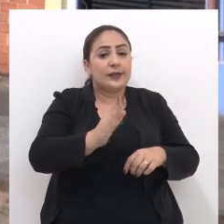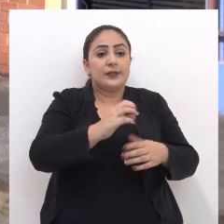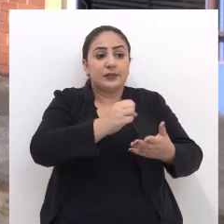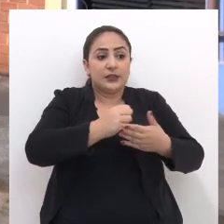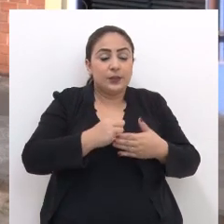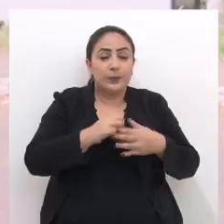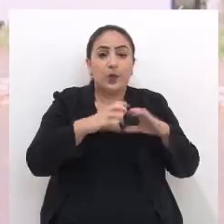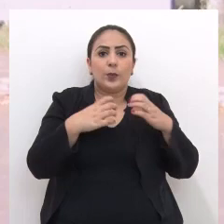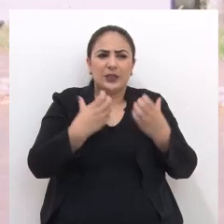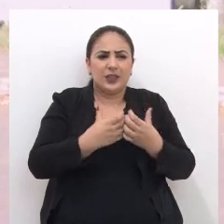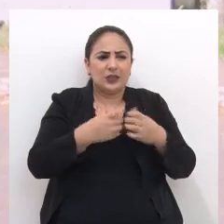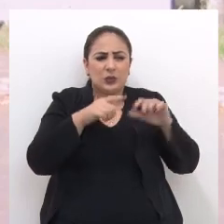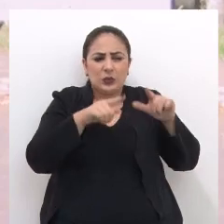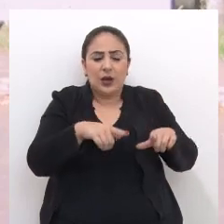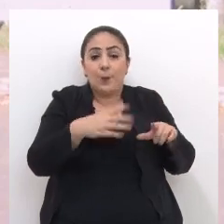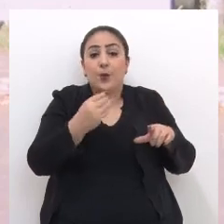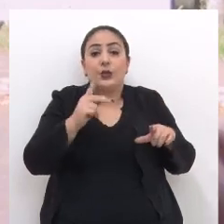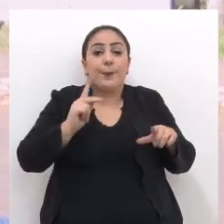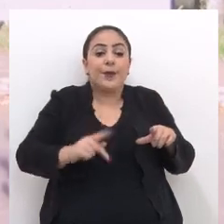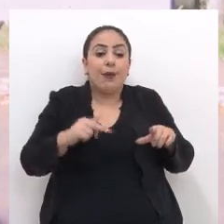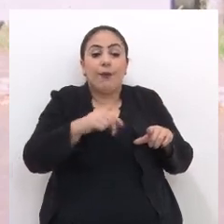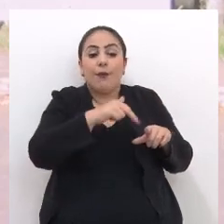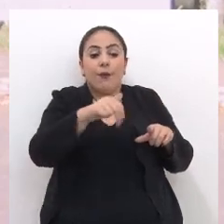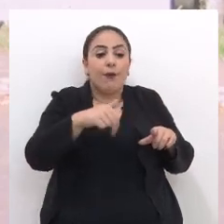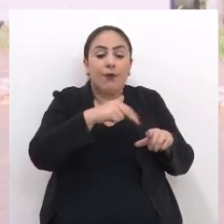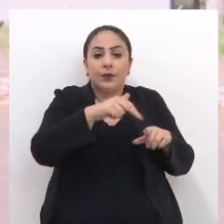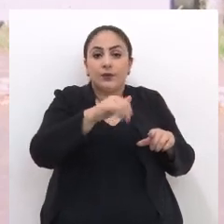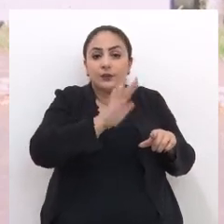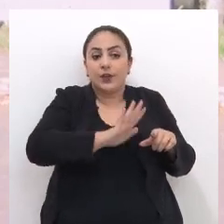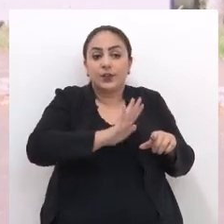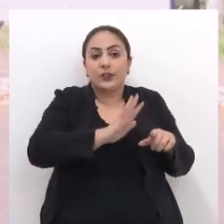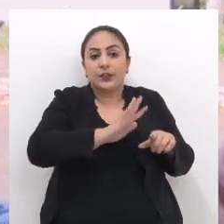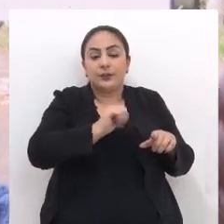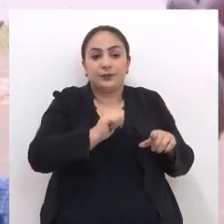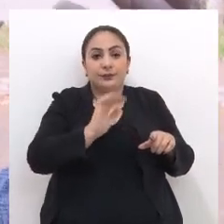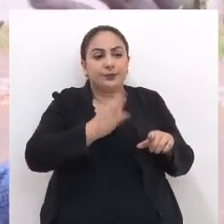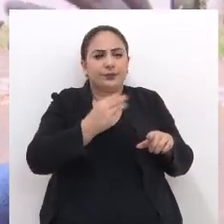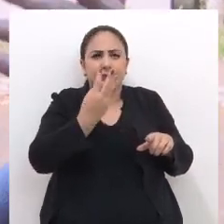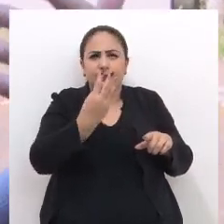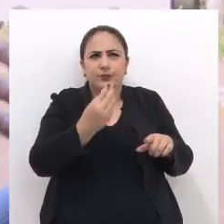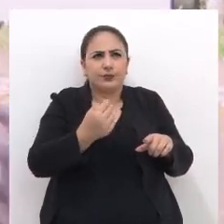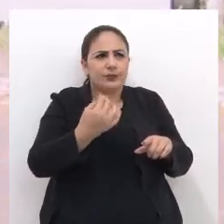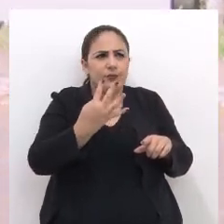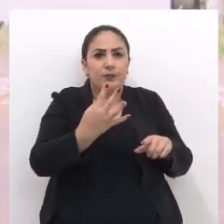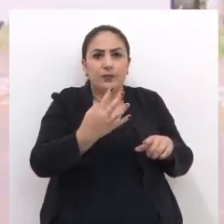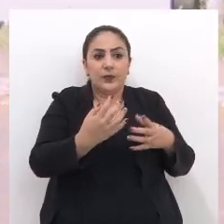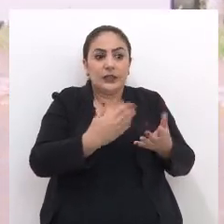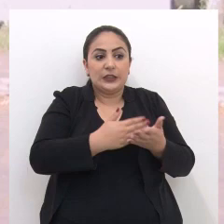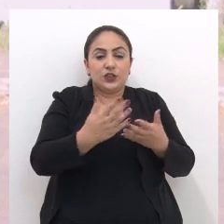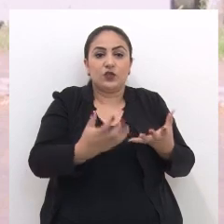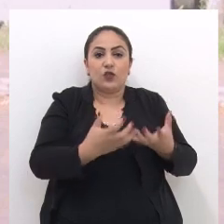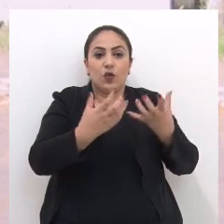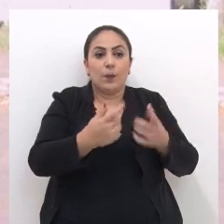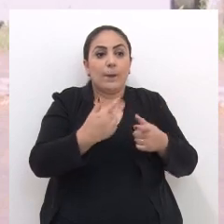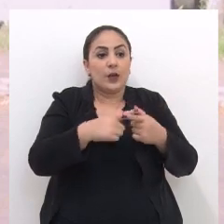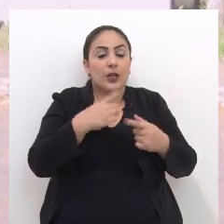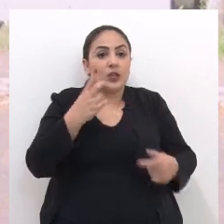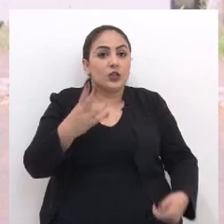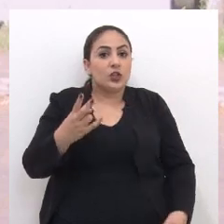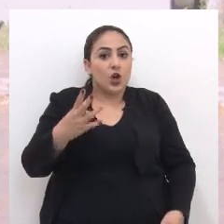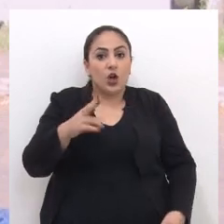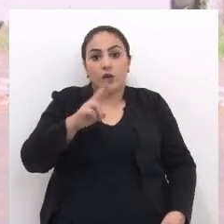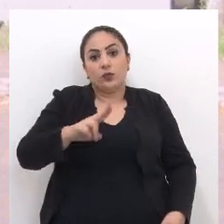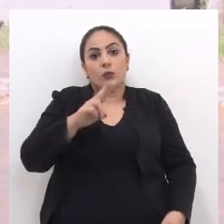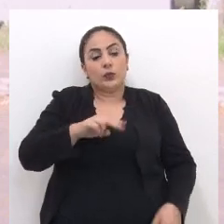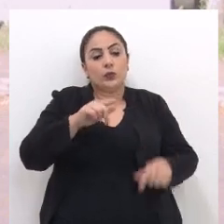um desgaste muito grande porque andarilhos acabam vindo para cá, já tivemos três ou quatro princípios de incêndio em função de alguns